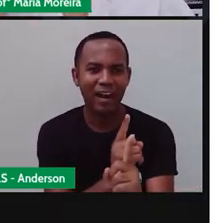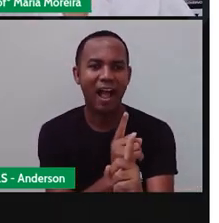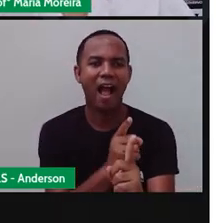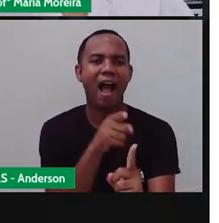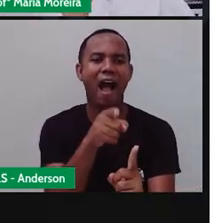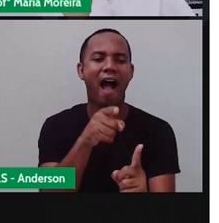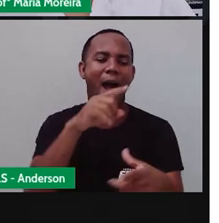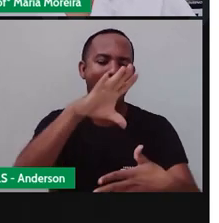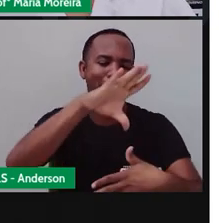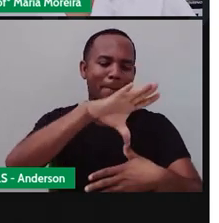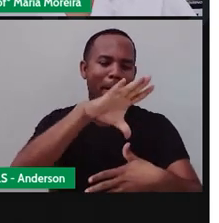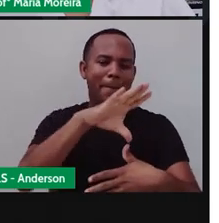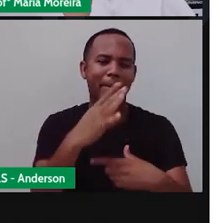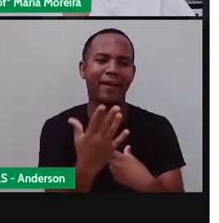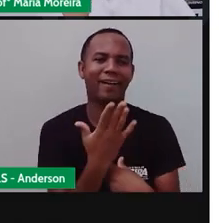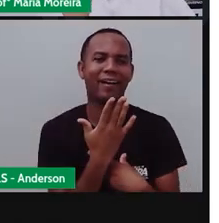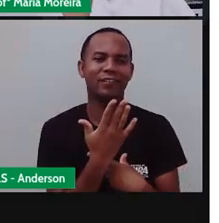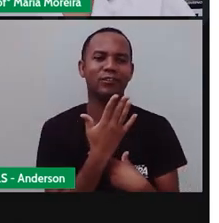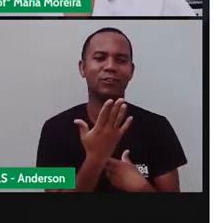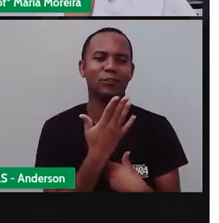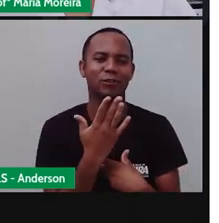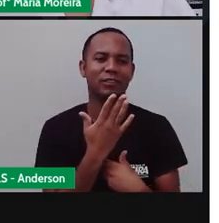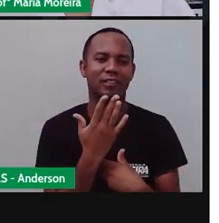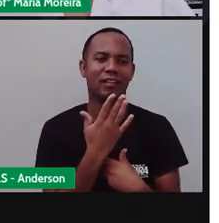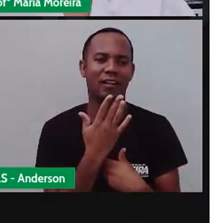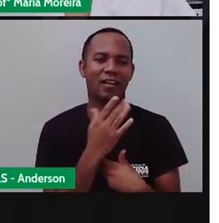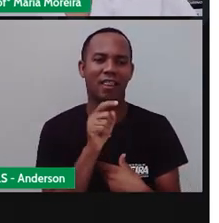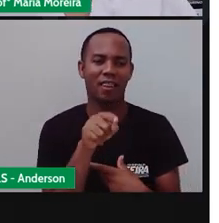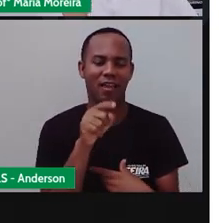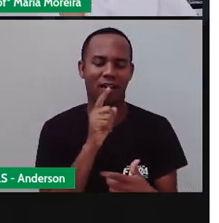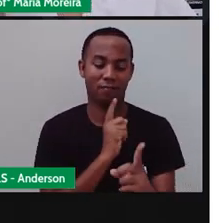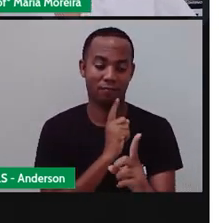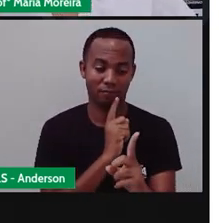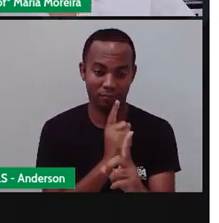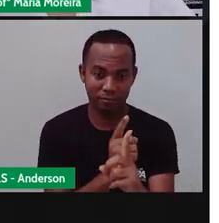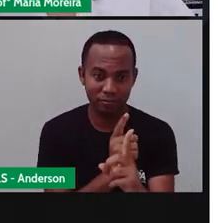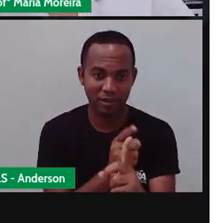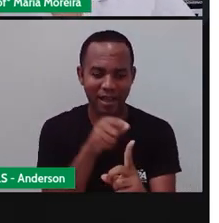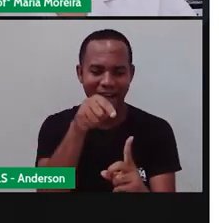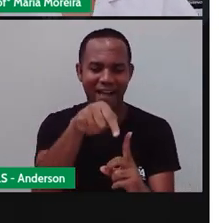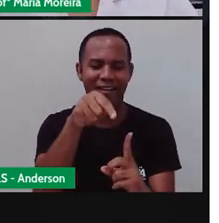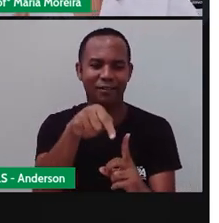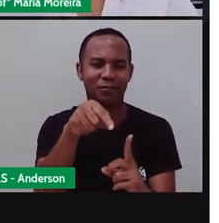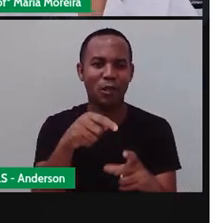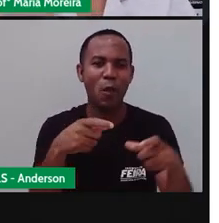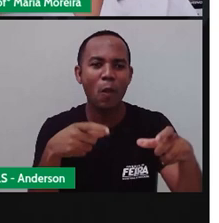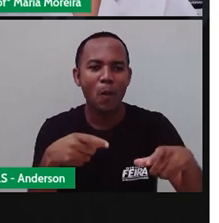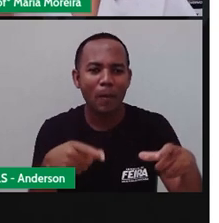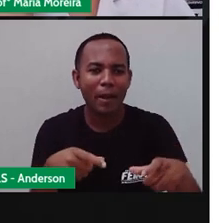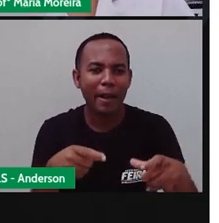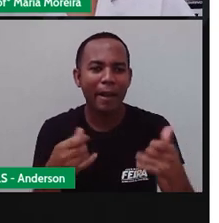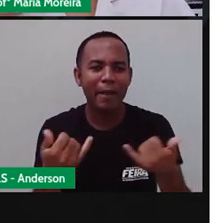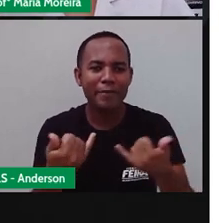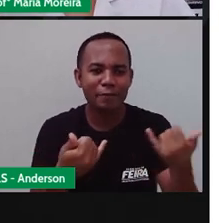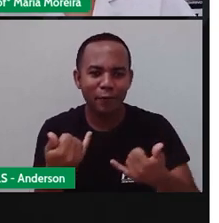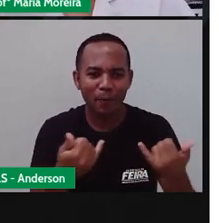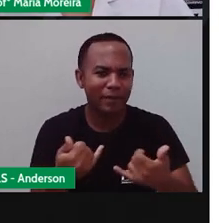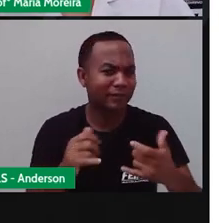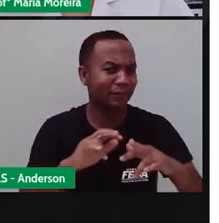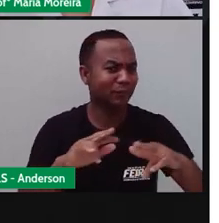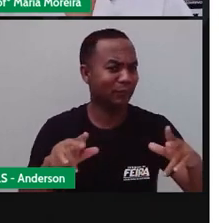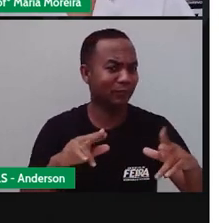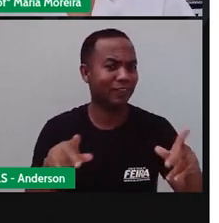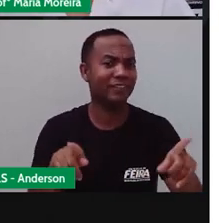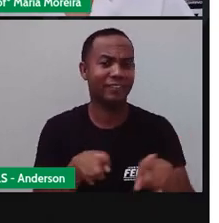função do mapa, né? É o quê? A localização. Saber onde ela se encontra, ou obter informações diversas a